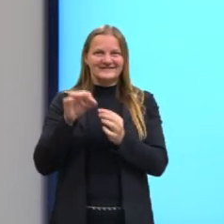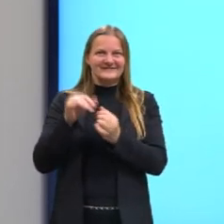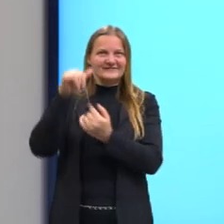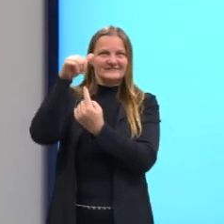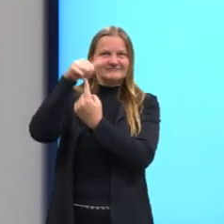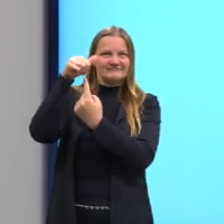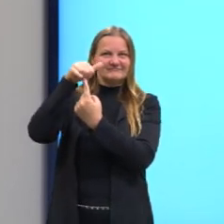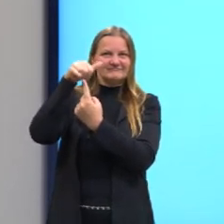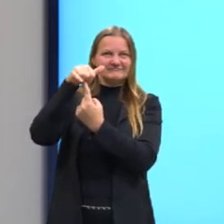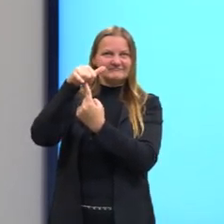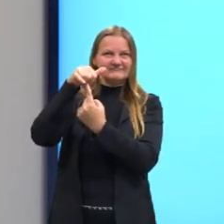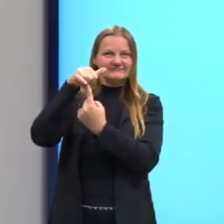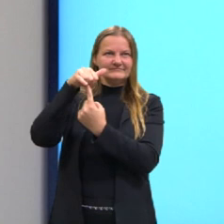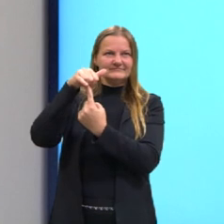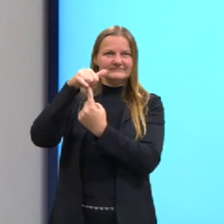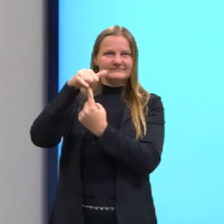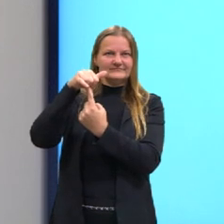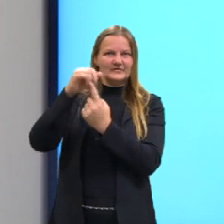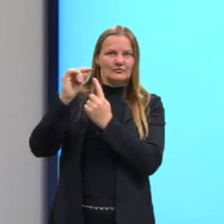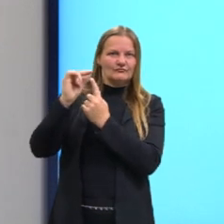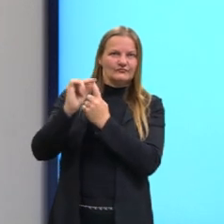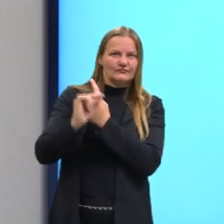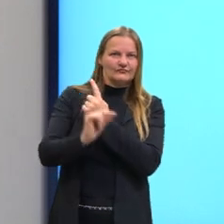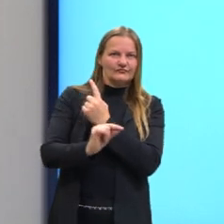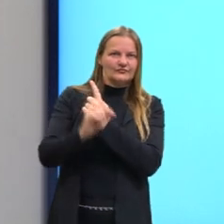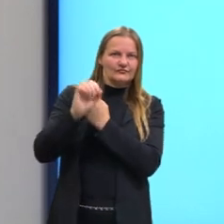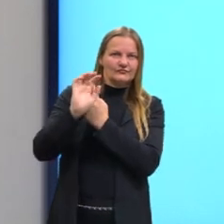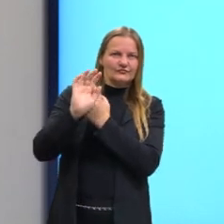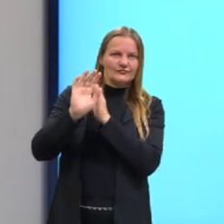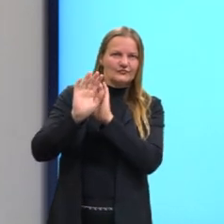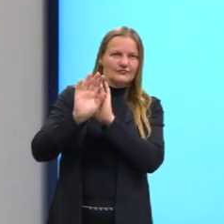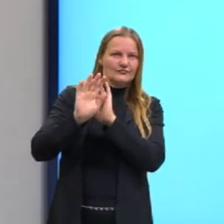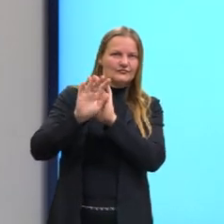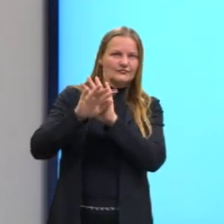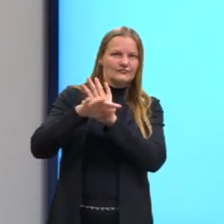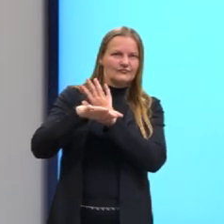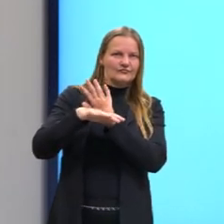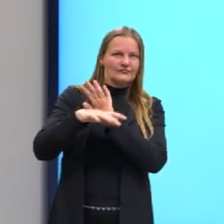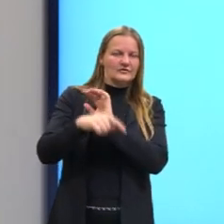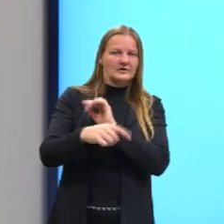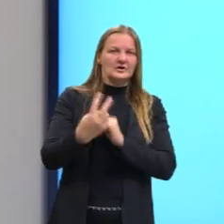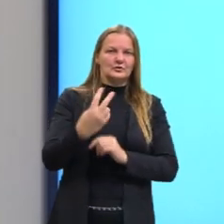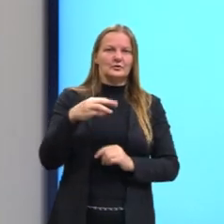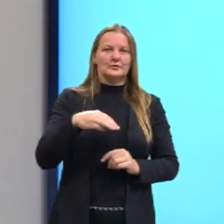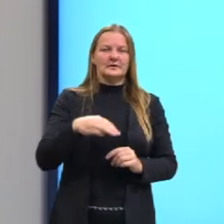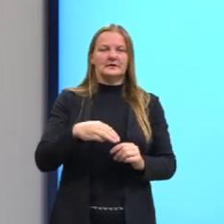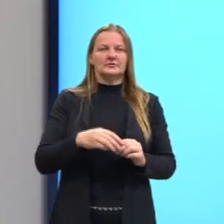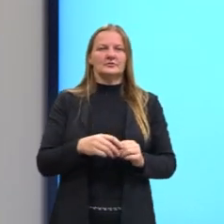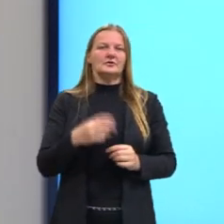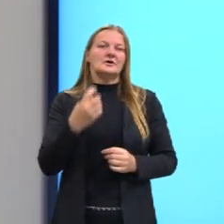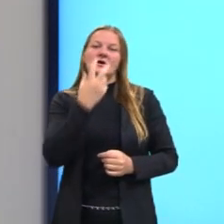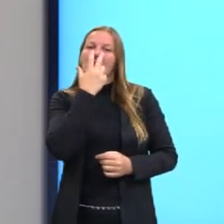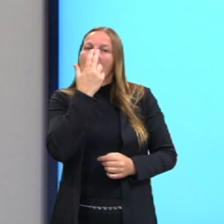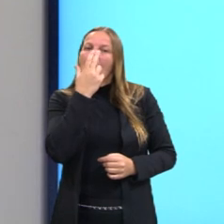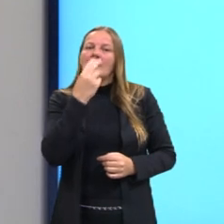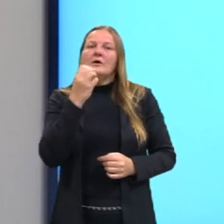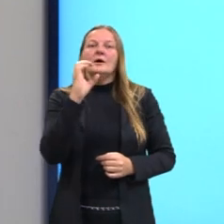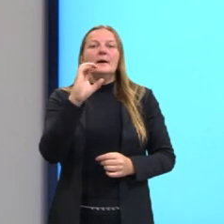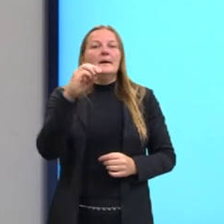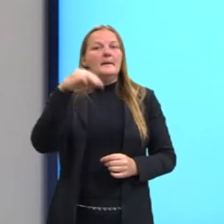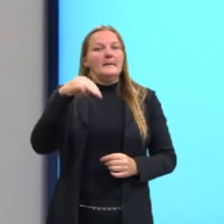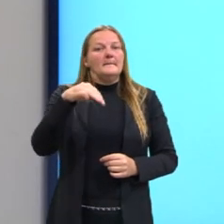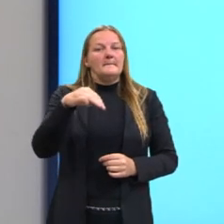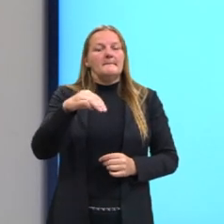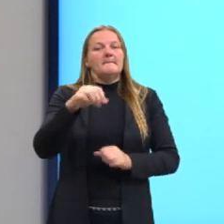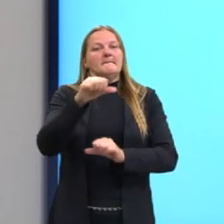luz, e a sombra projetada mede 2m. E aqui eu coloquei também, claro, a mesma unidade. Se a unidade aqui